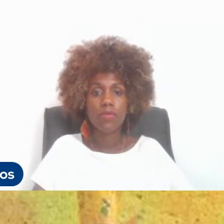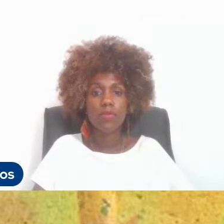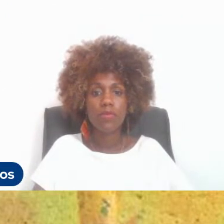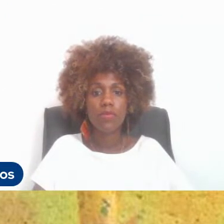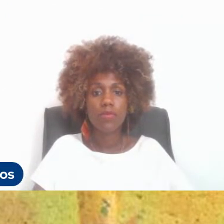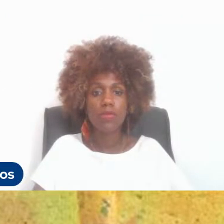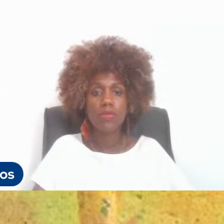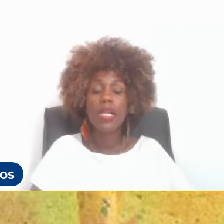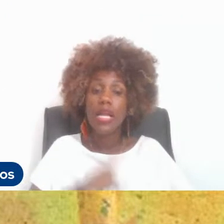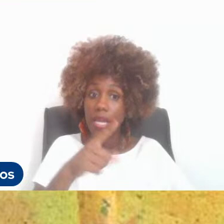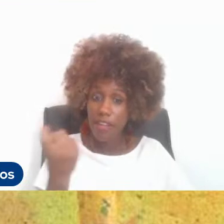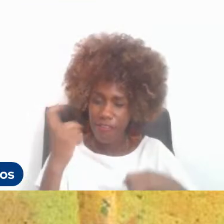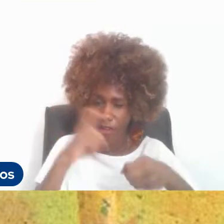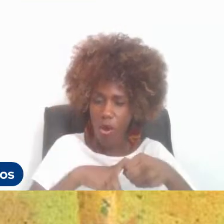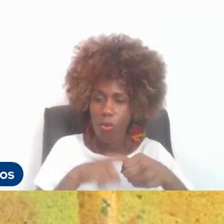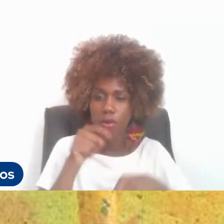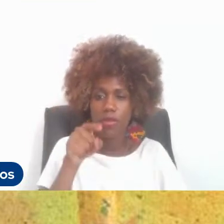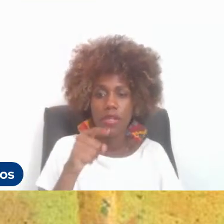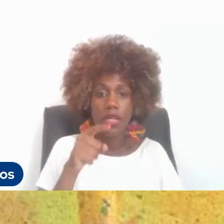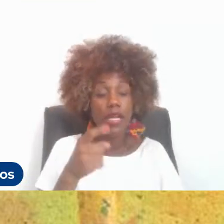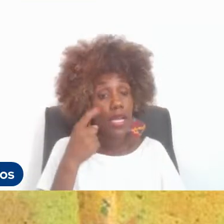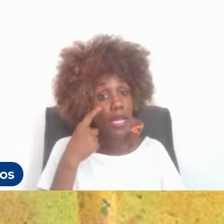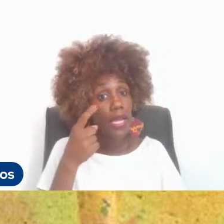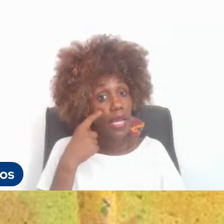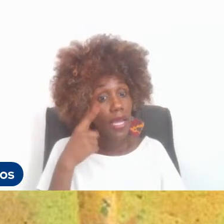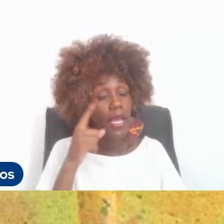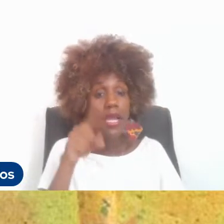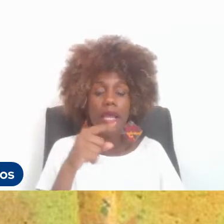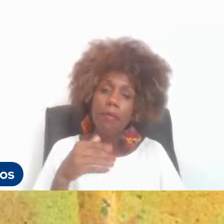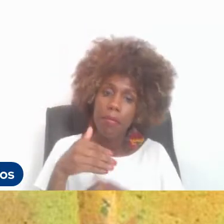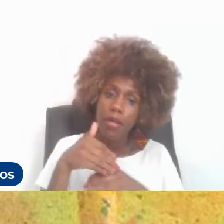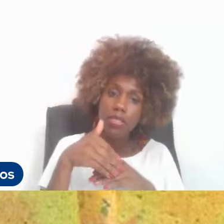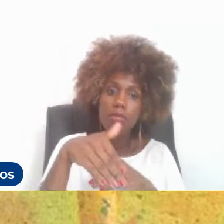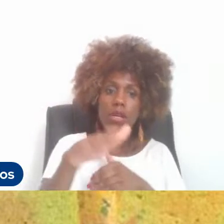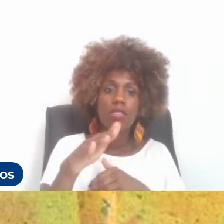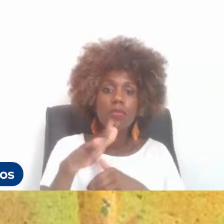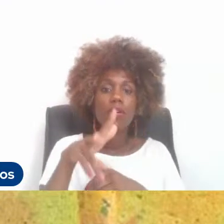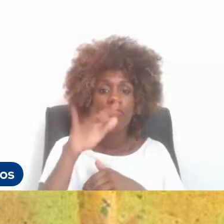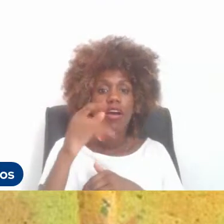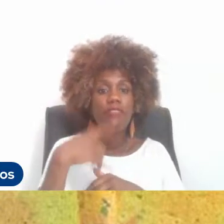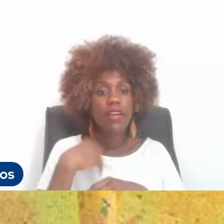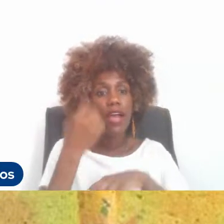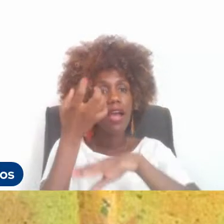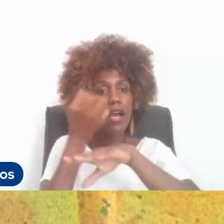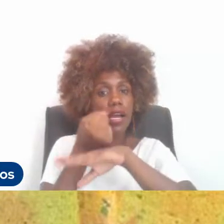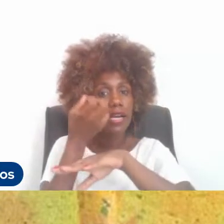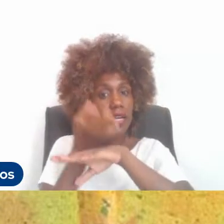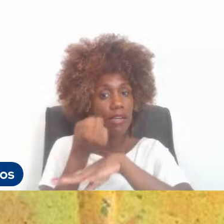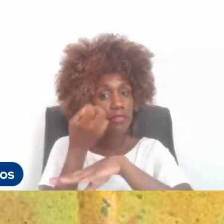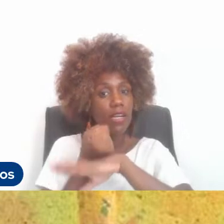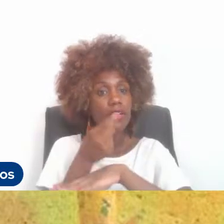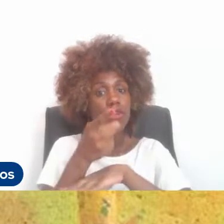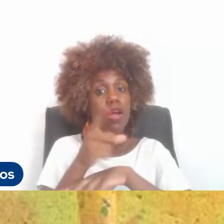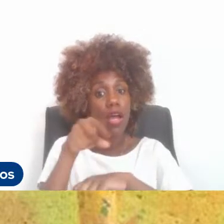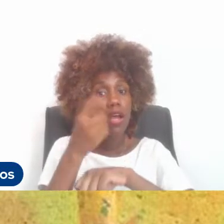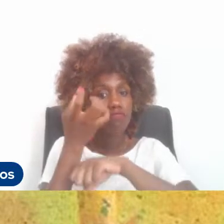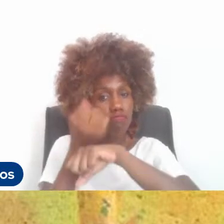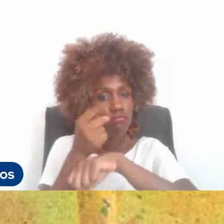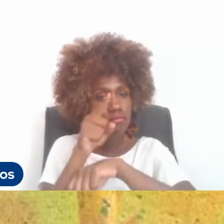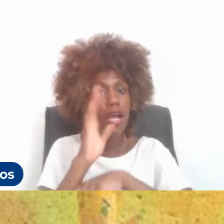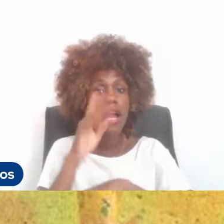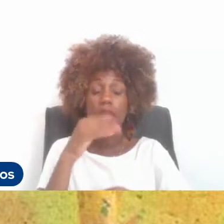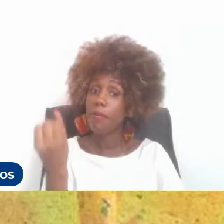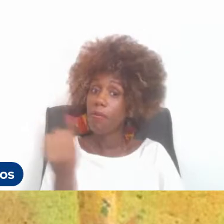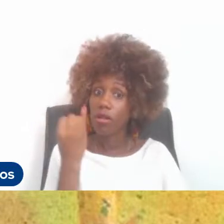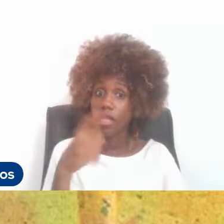Enquanto ele vem, que isso também para as próximas, para o que vai ficar gravado, é muito importante a gente